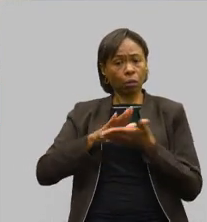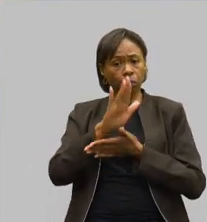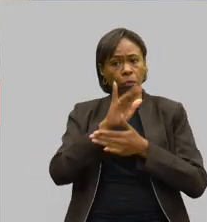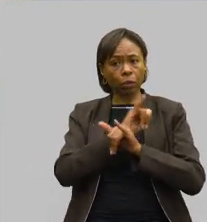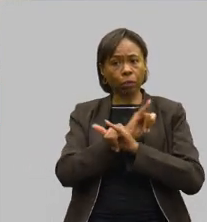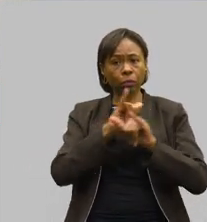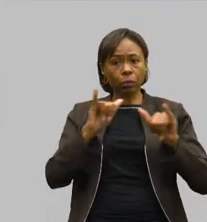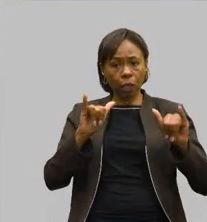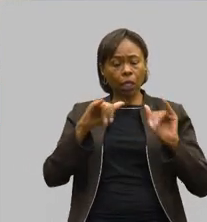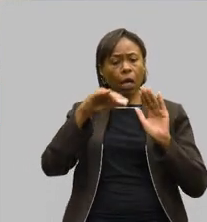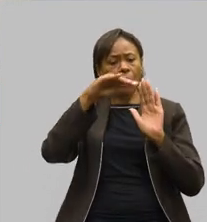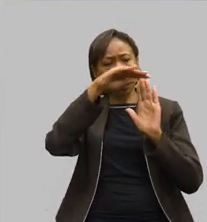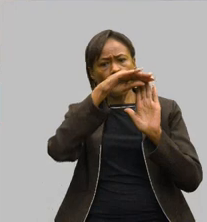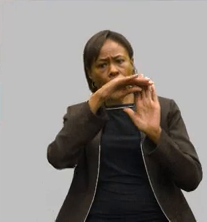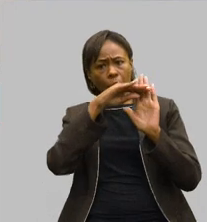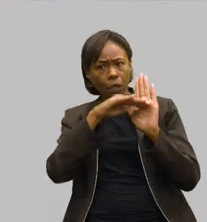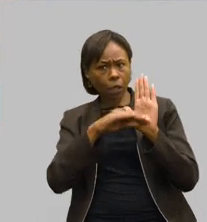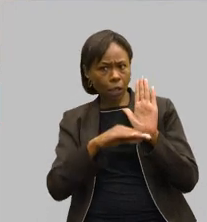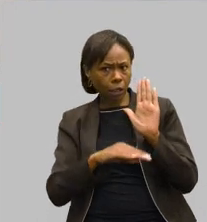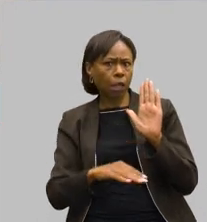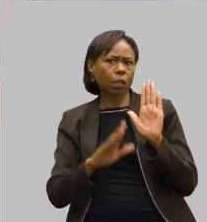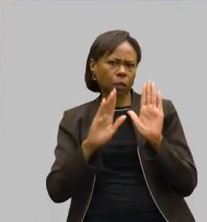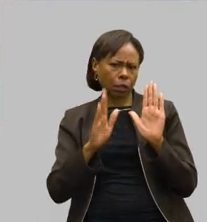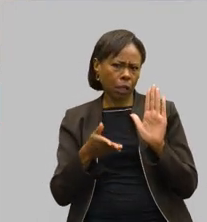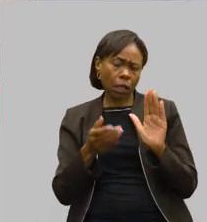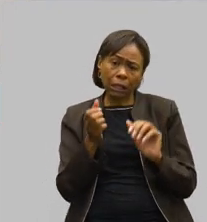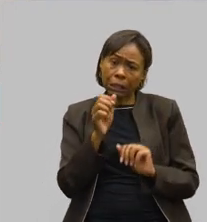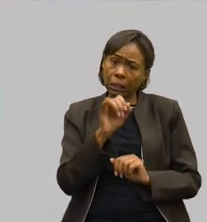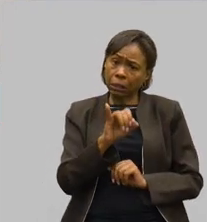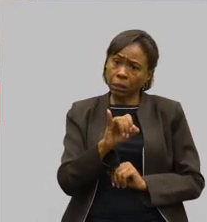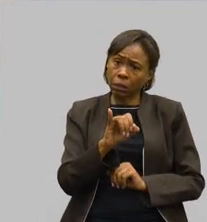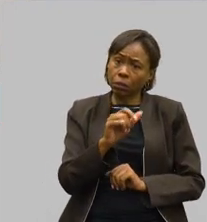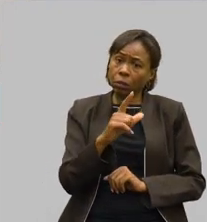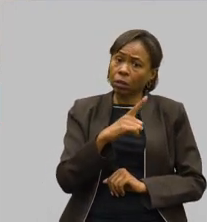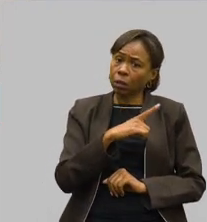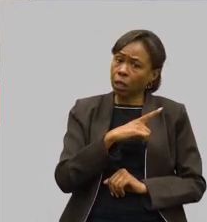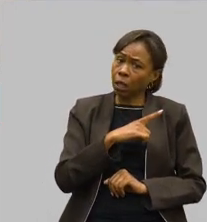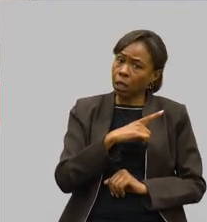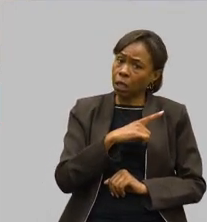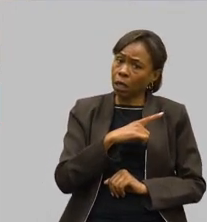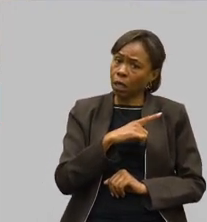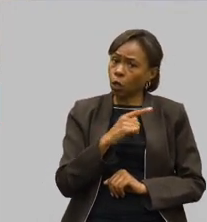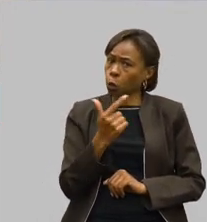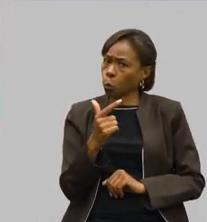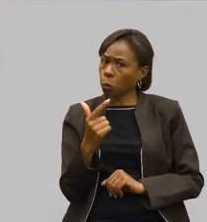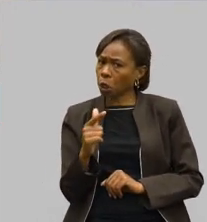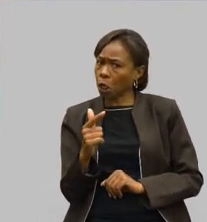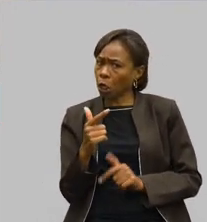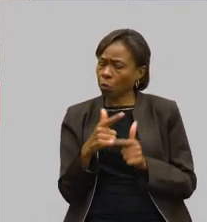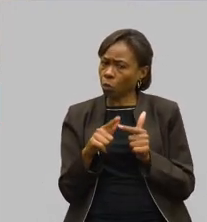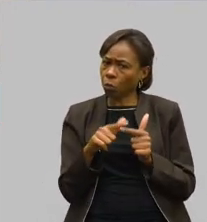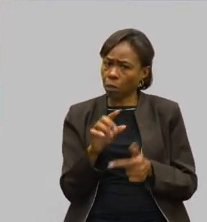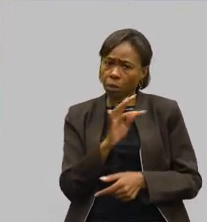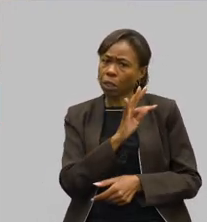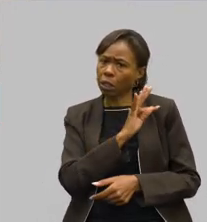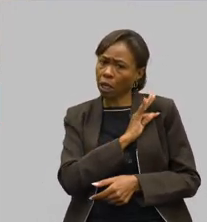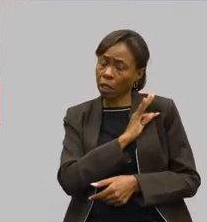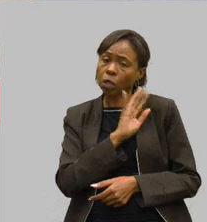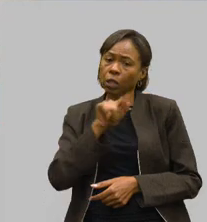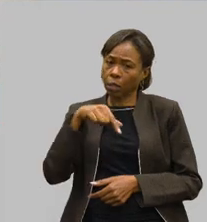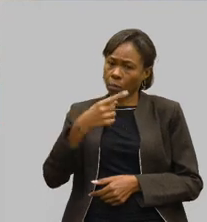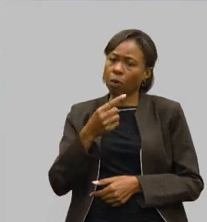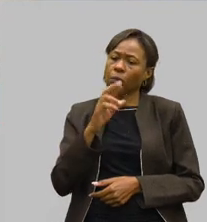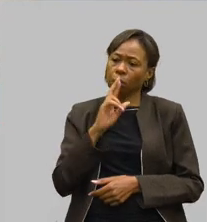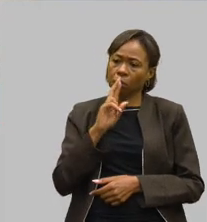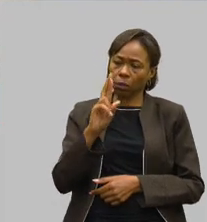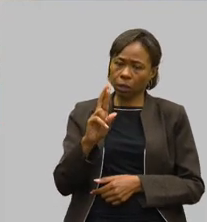essa lista também da mesma forma e se houve ou não alguma questão de ordem técnica também será respondida a tempo.